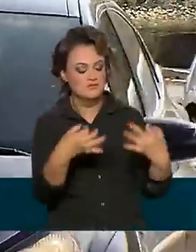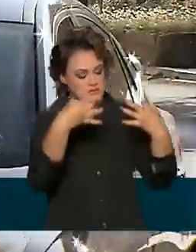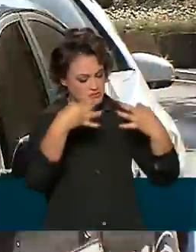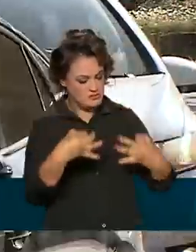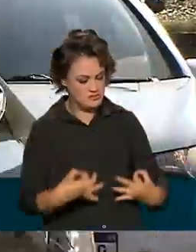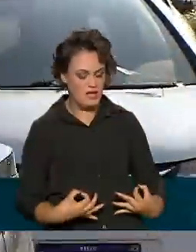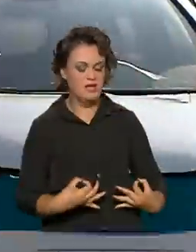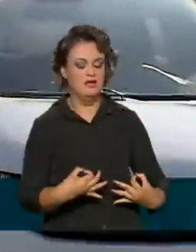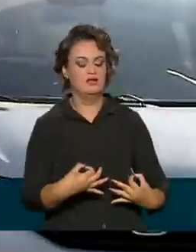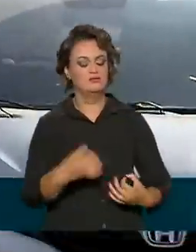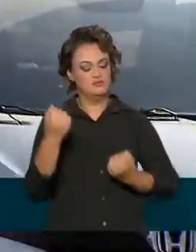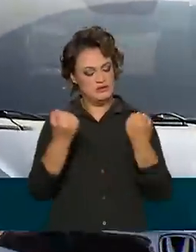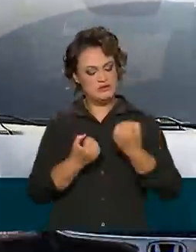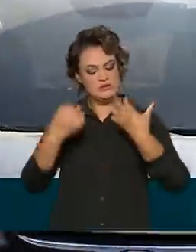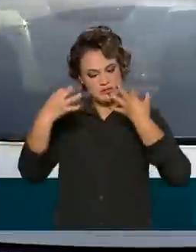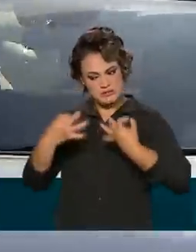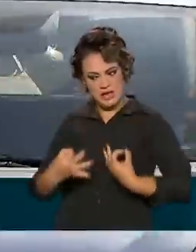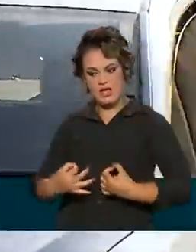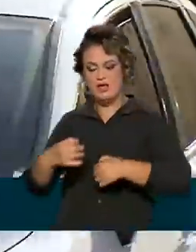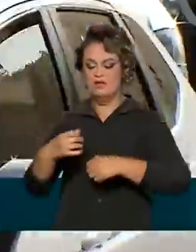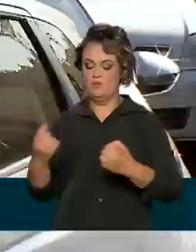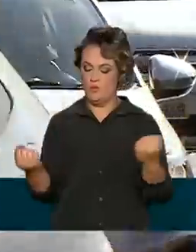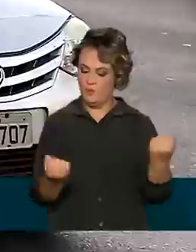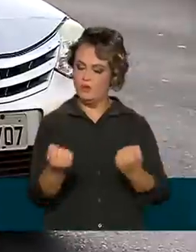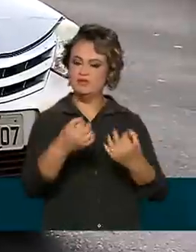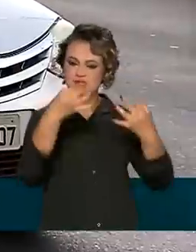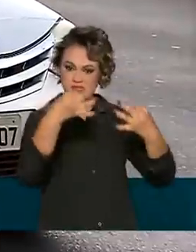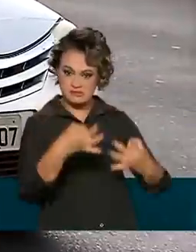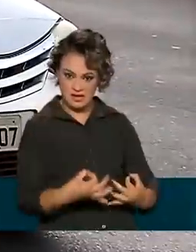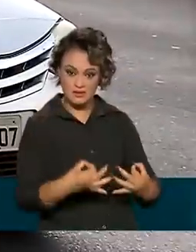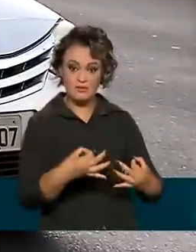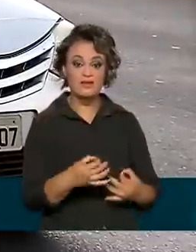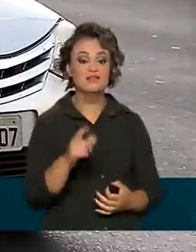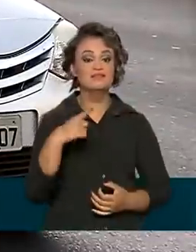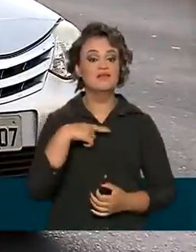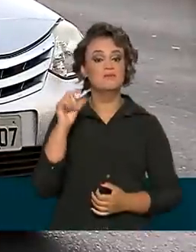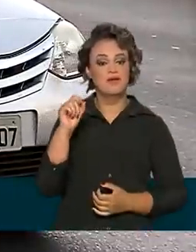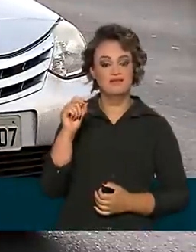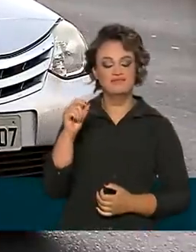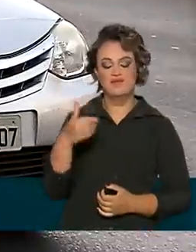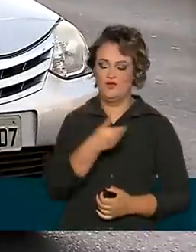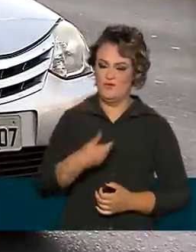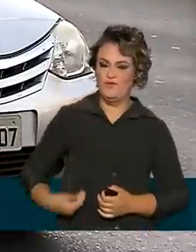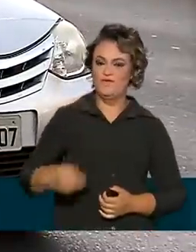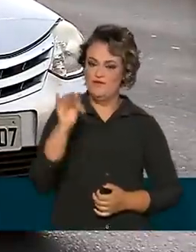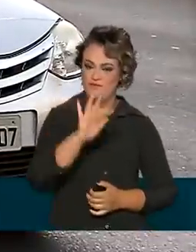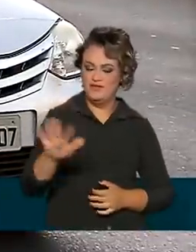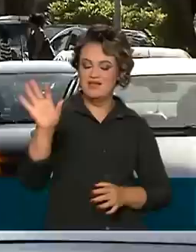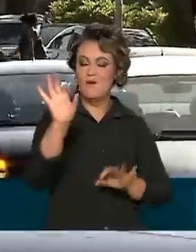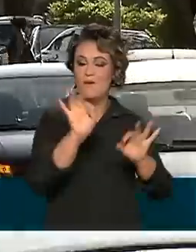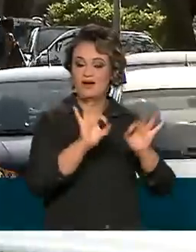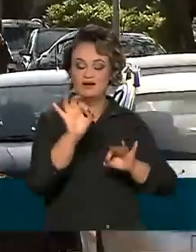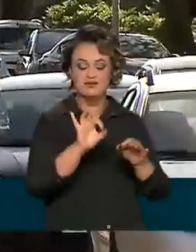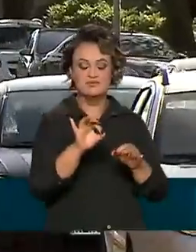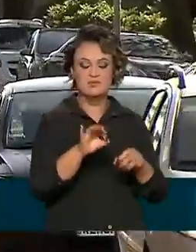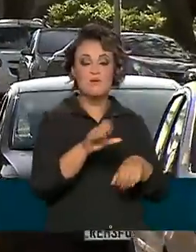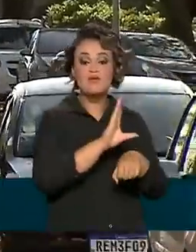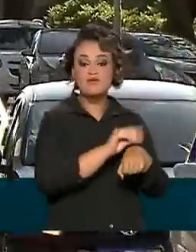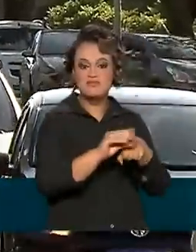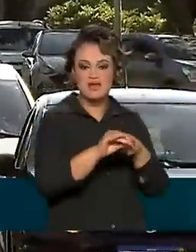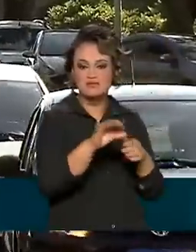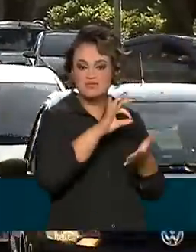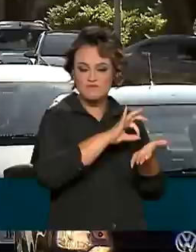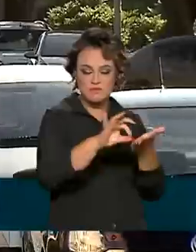a terem boa conduta nas vias e rodovias do país, o governo federal regulamentou o Registro Nacional